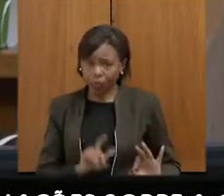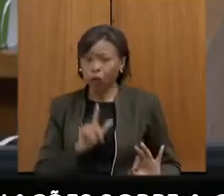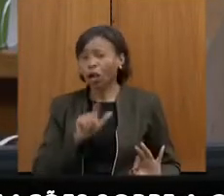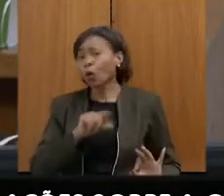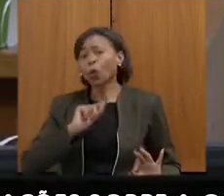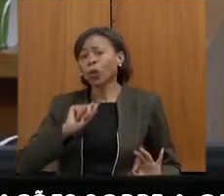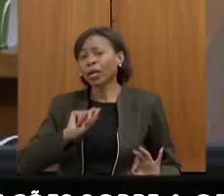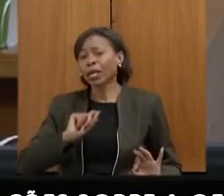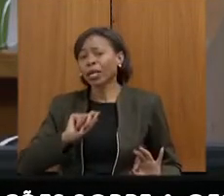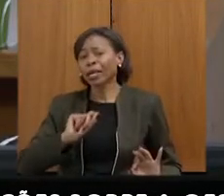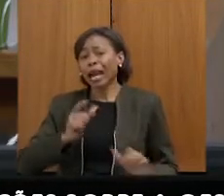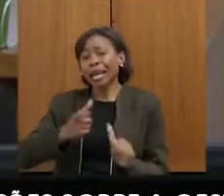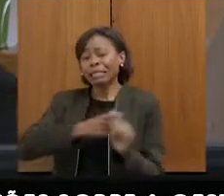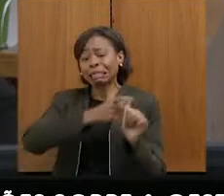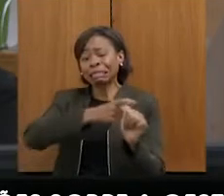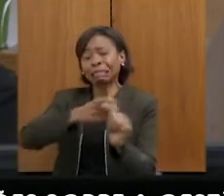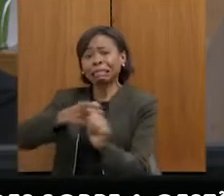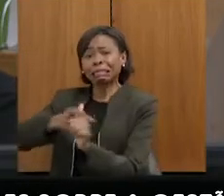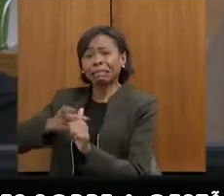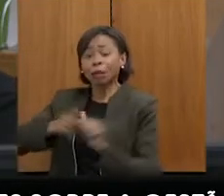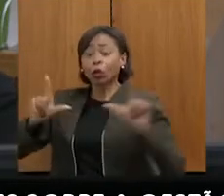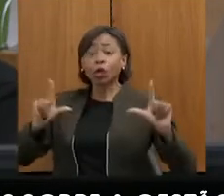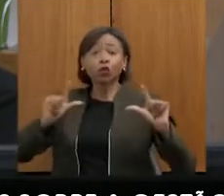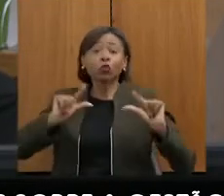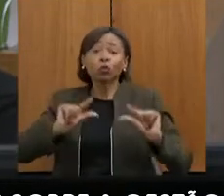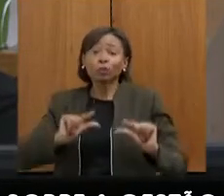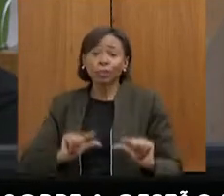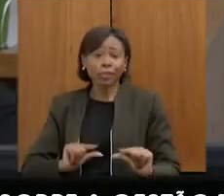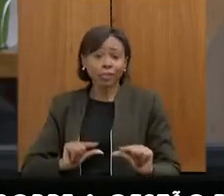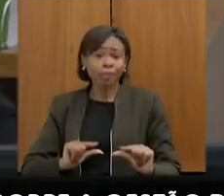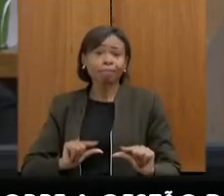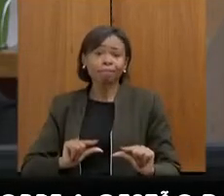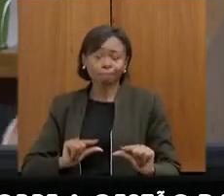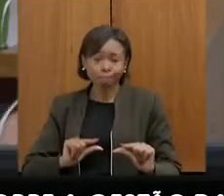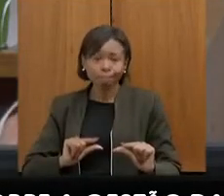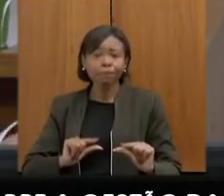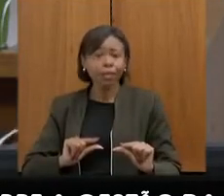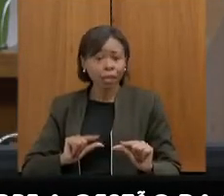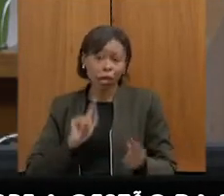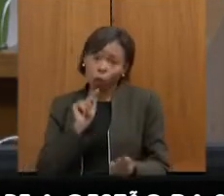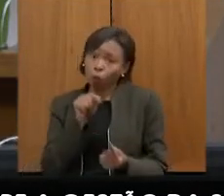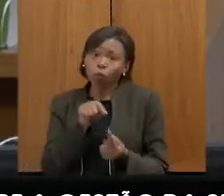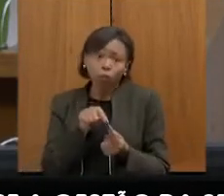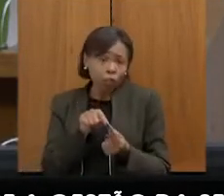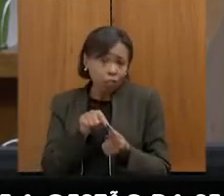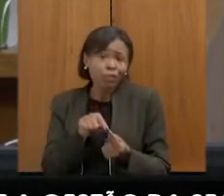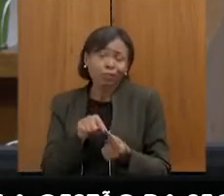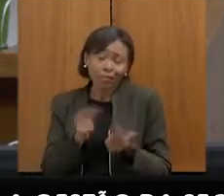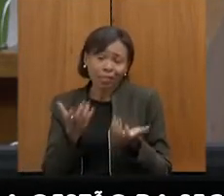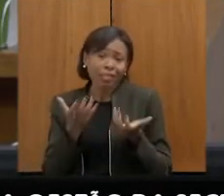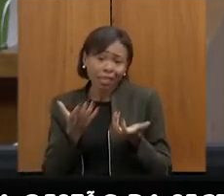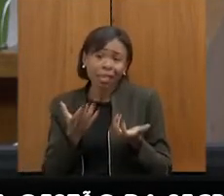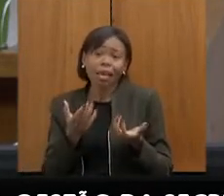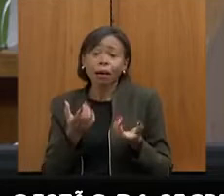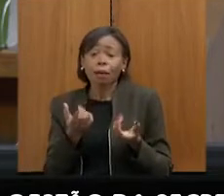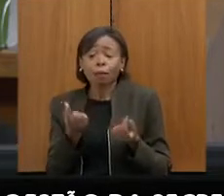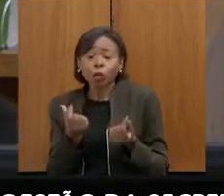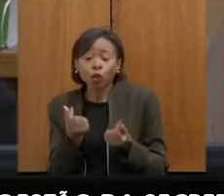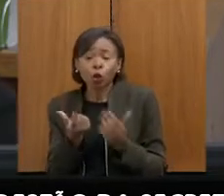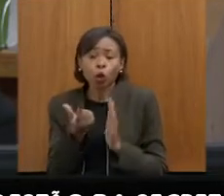o endividamento econômico que você tem. É isso que a gente quer. É isso que vai trazer uma maior estabilidade das contas.